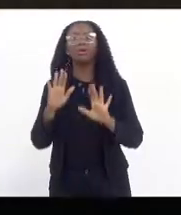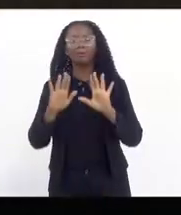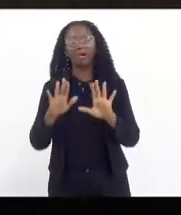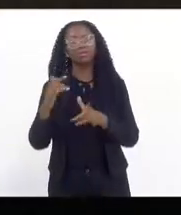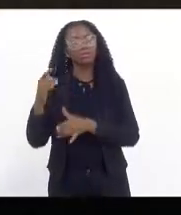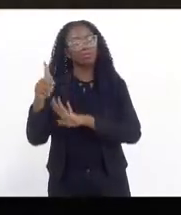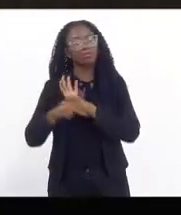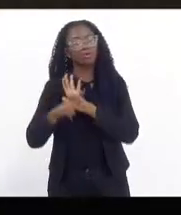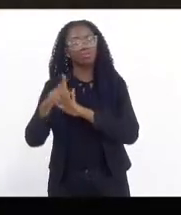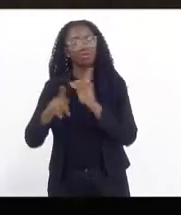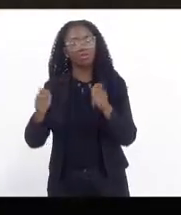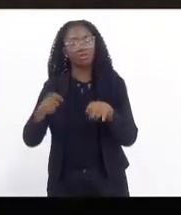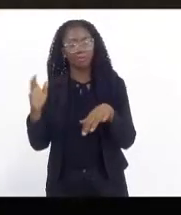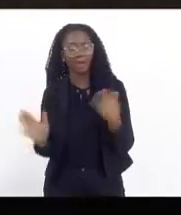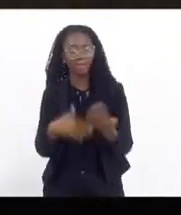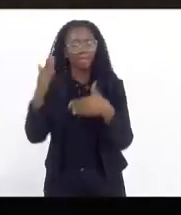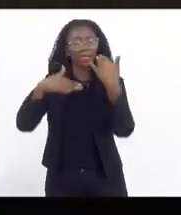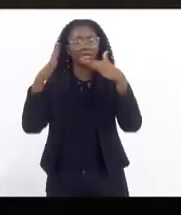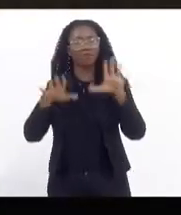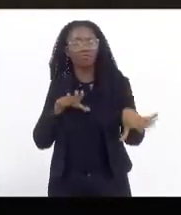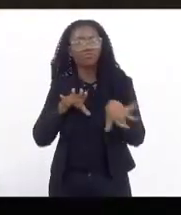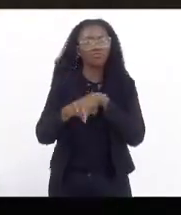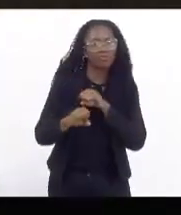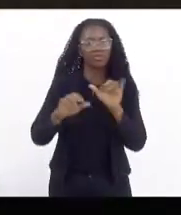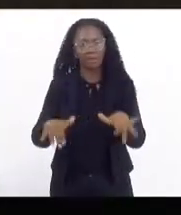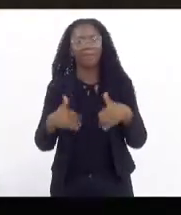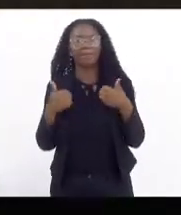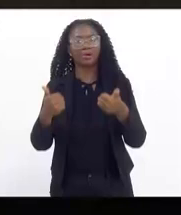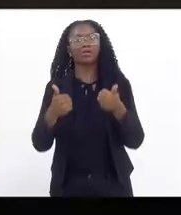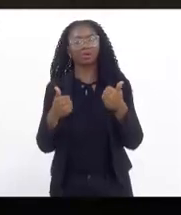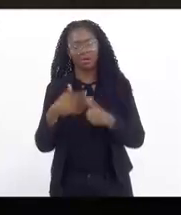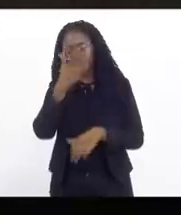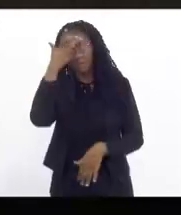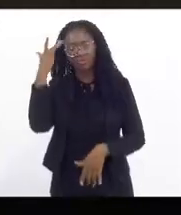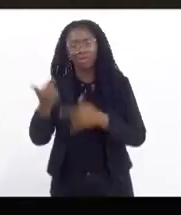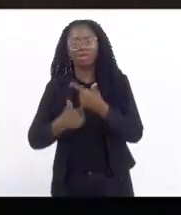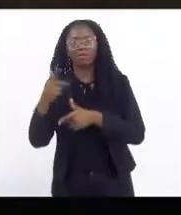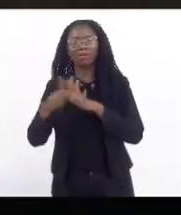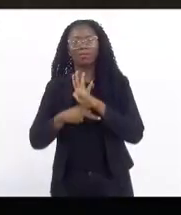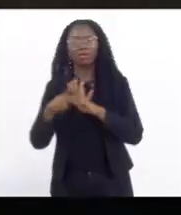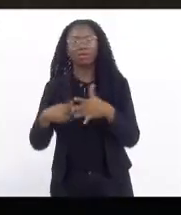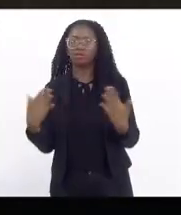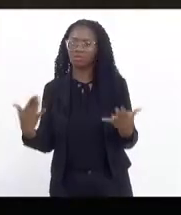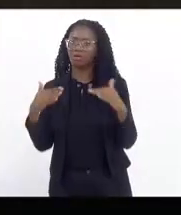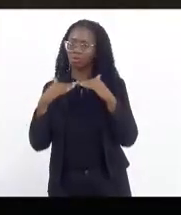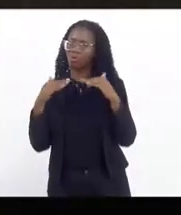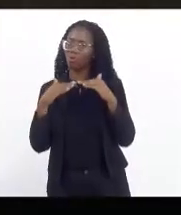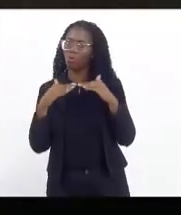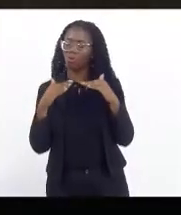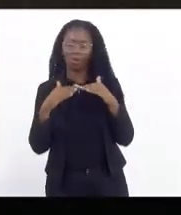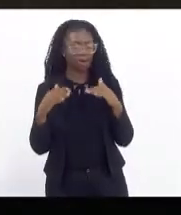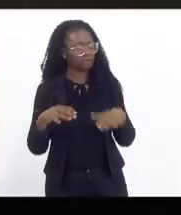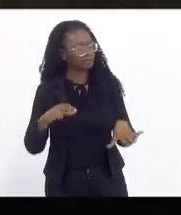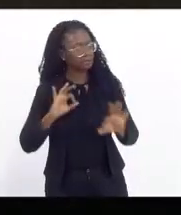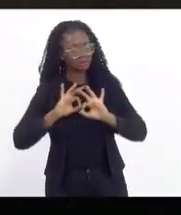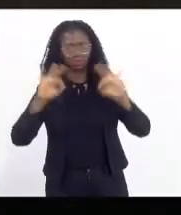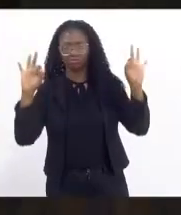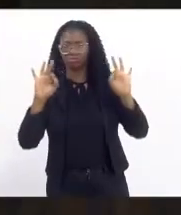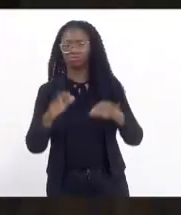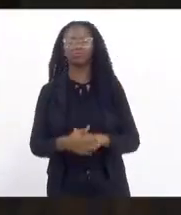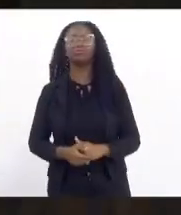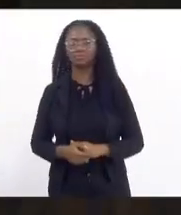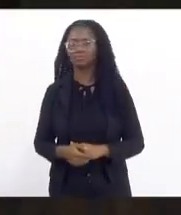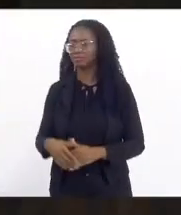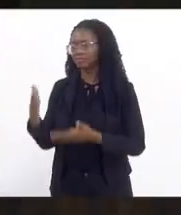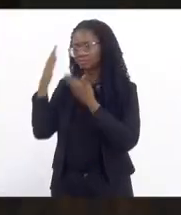avançar na questão da qualificação, capacitação de quem trabalha nesse projeto, portanto, o parecer da comissão é amplamente favorável. Obrigado,